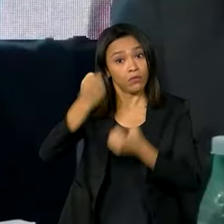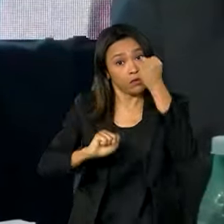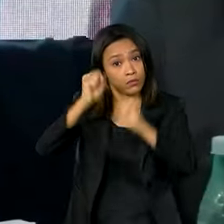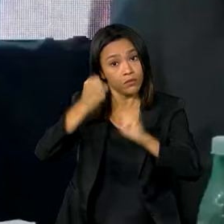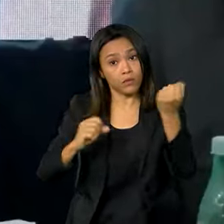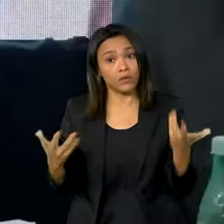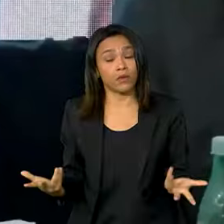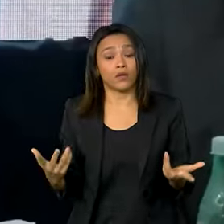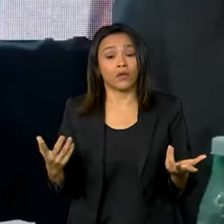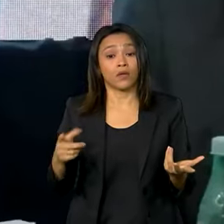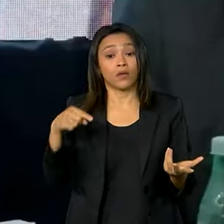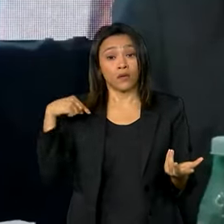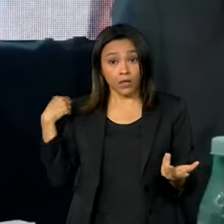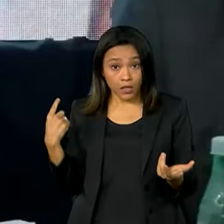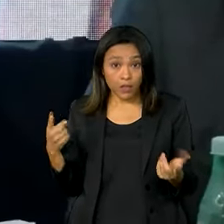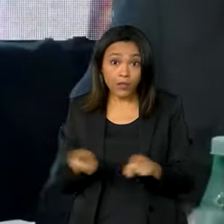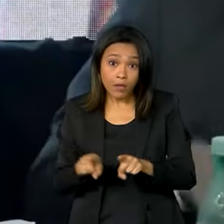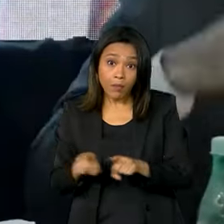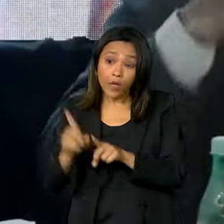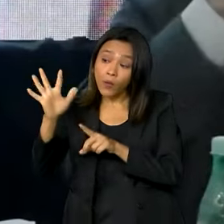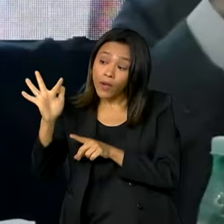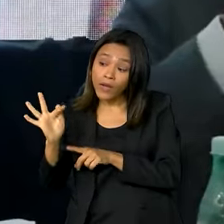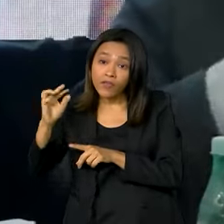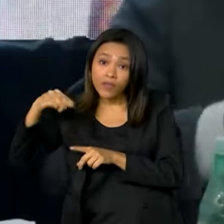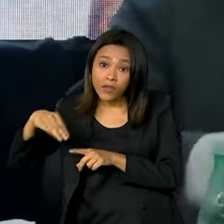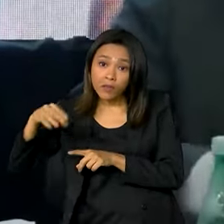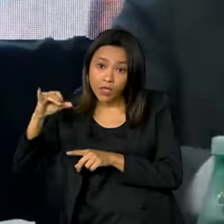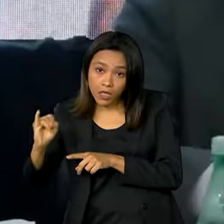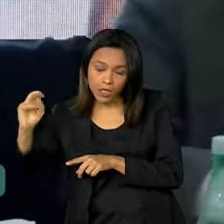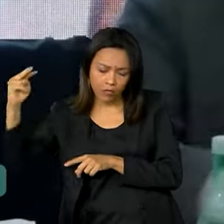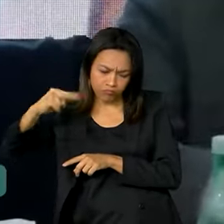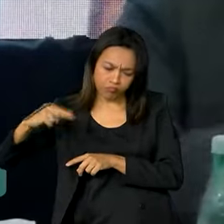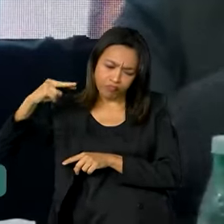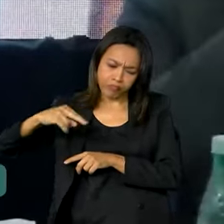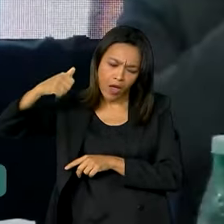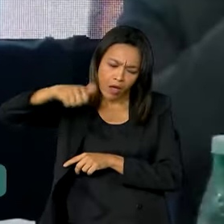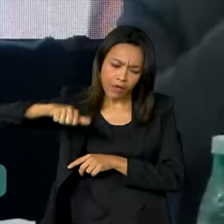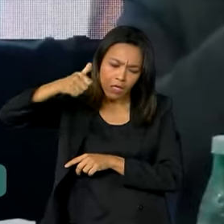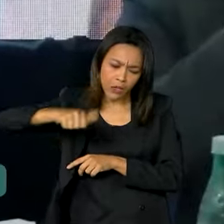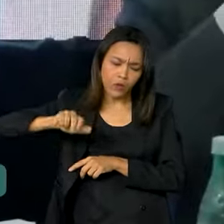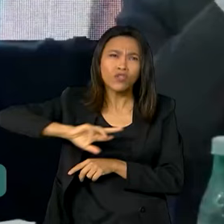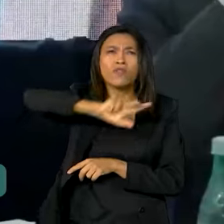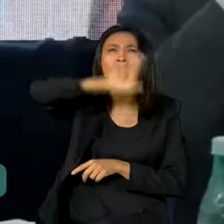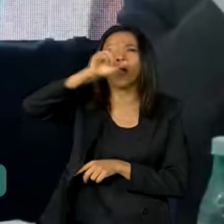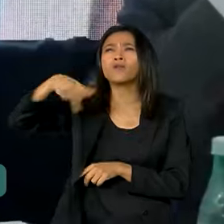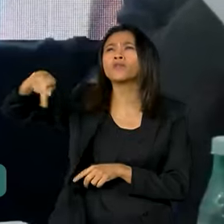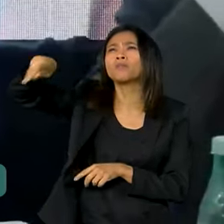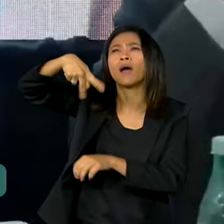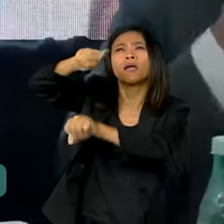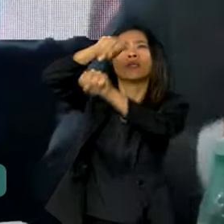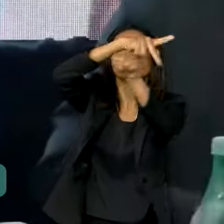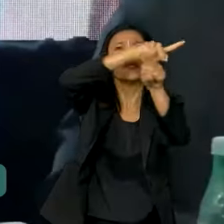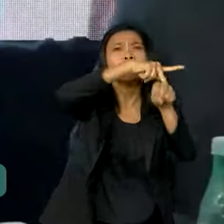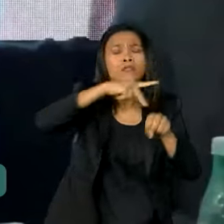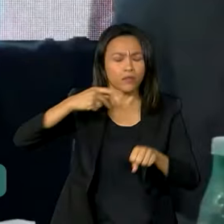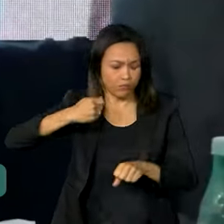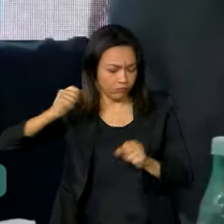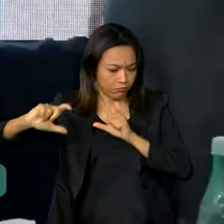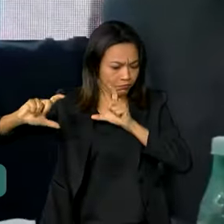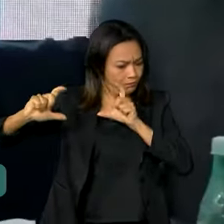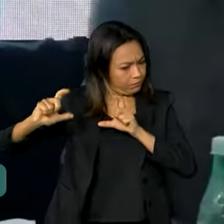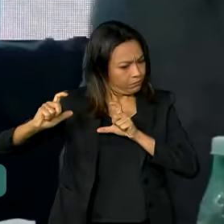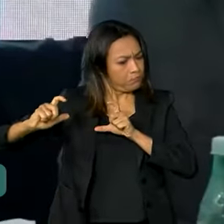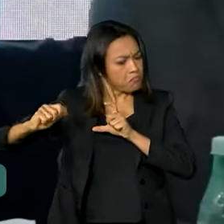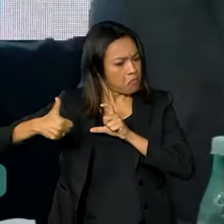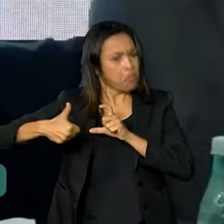Nós somos o país que o FMI fez a maior revisão de crescimento entre todas as nações, o país que mais surpreendeu do ponto de